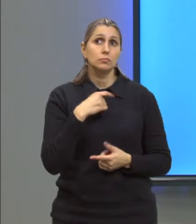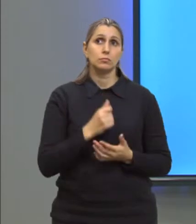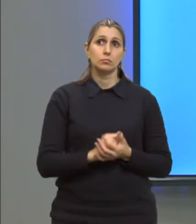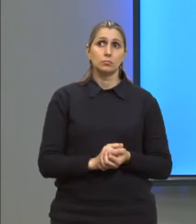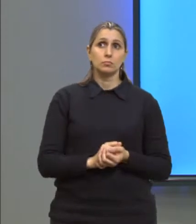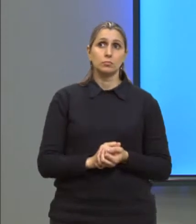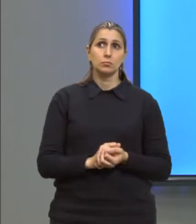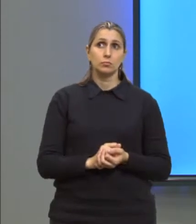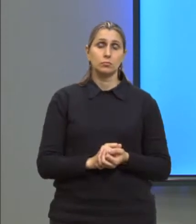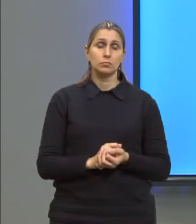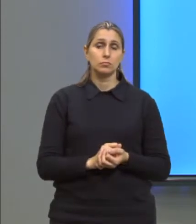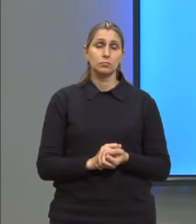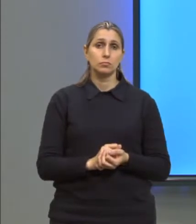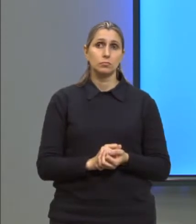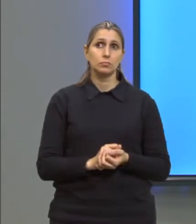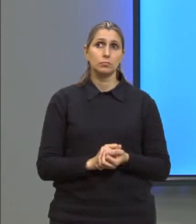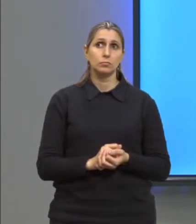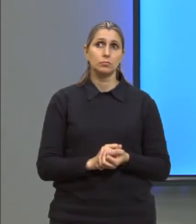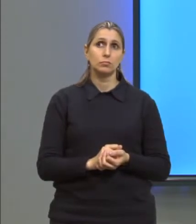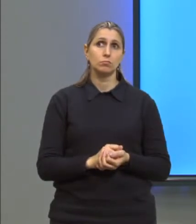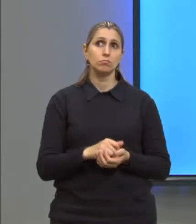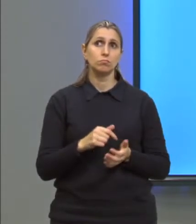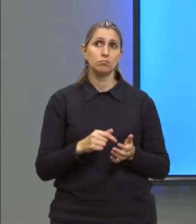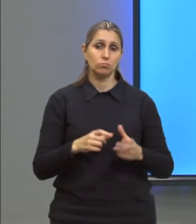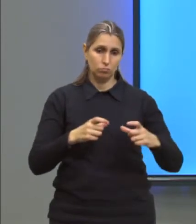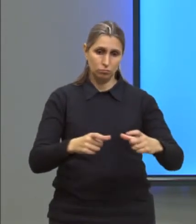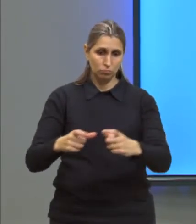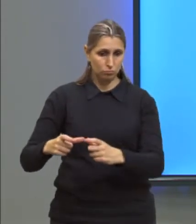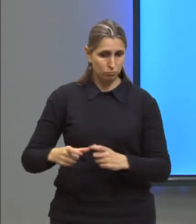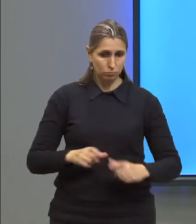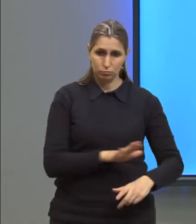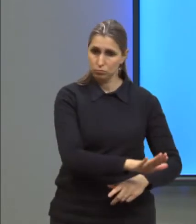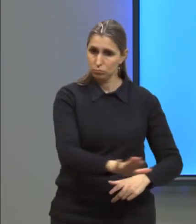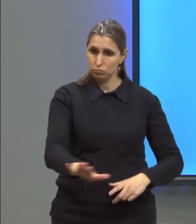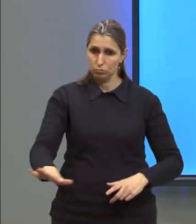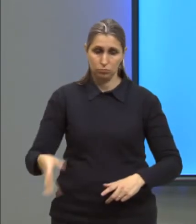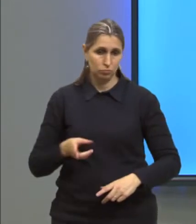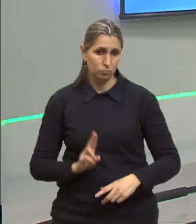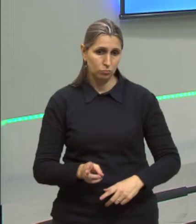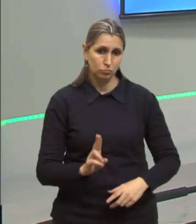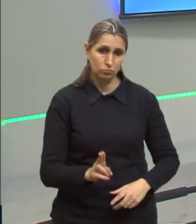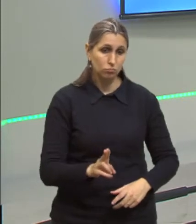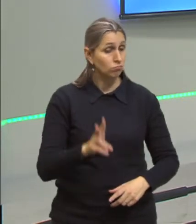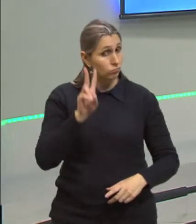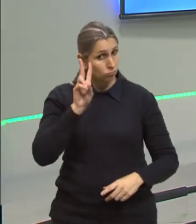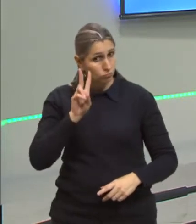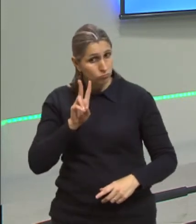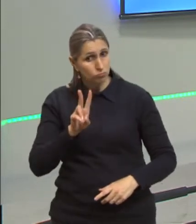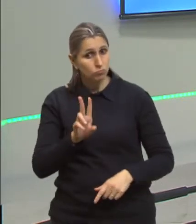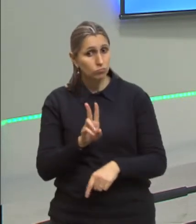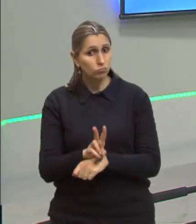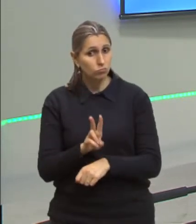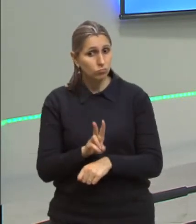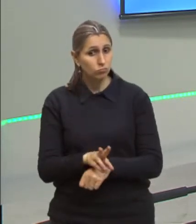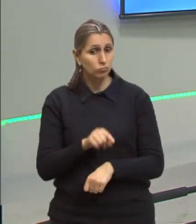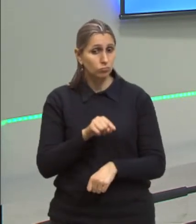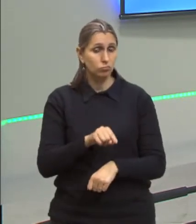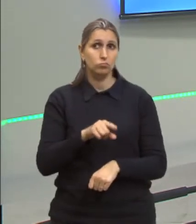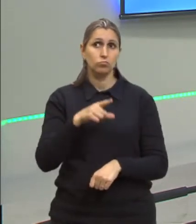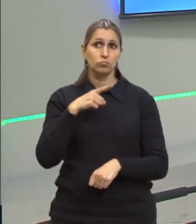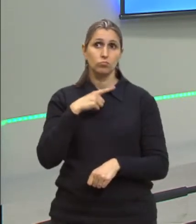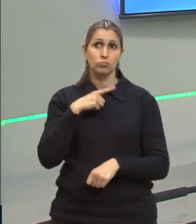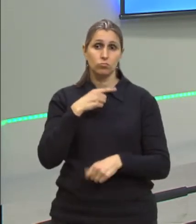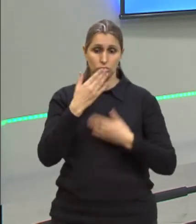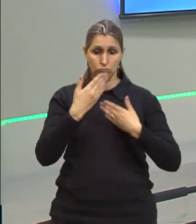de um trabalhador colocando o piso no chão. Sempre temos que verificar essa questão, porque isso sempre cai